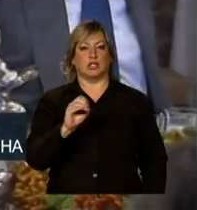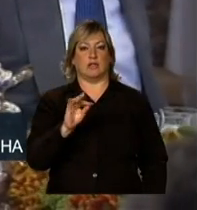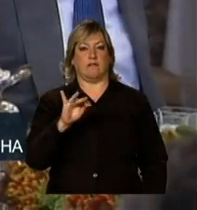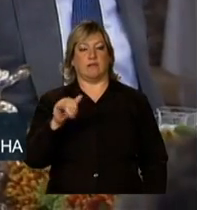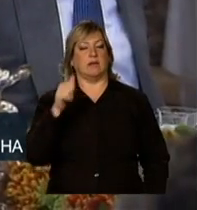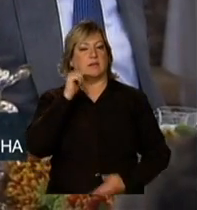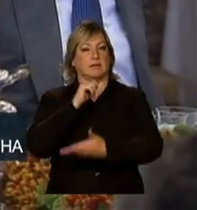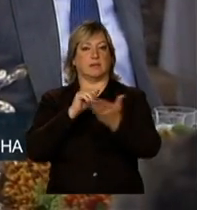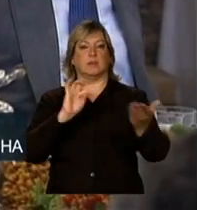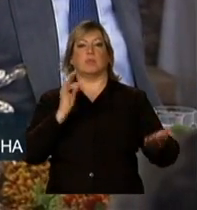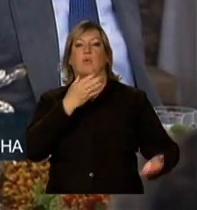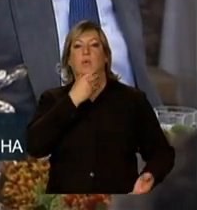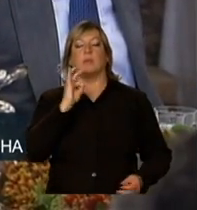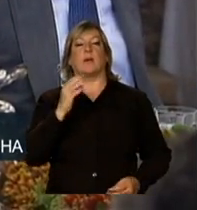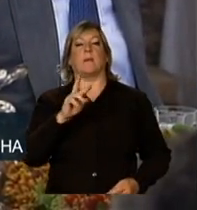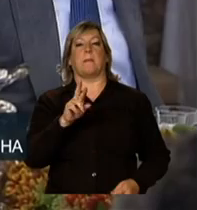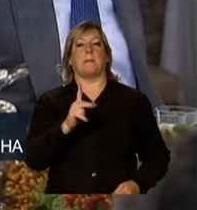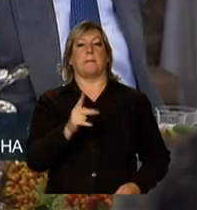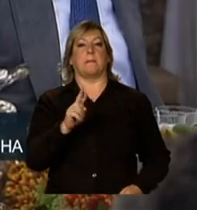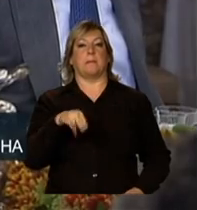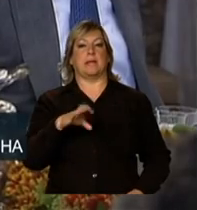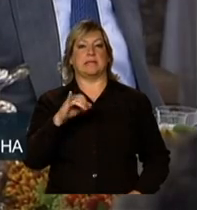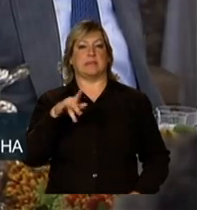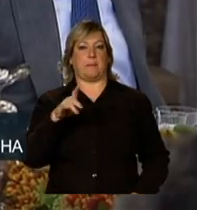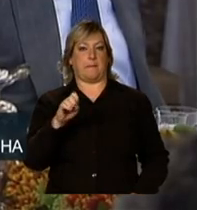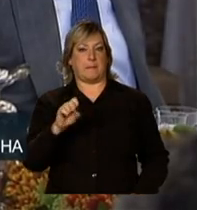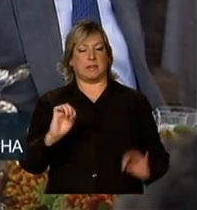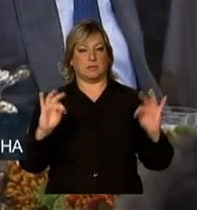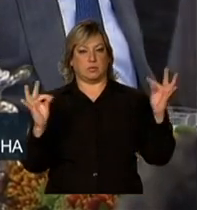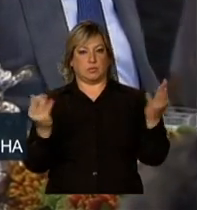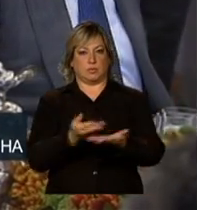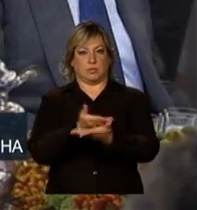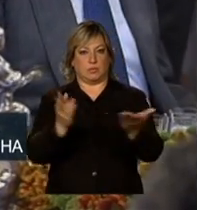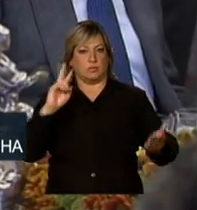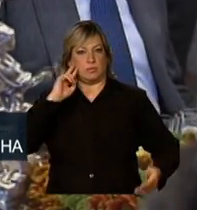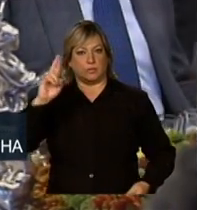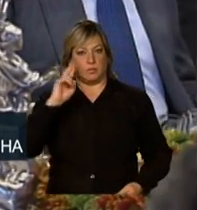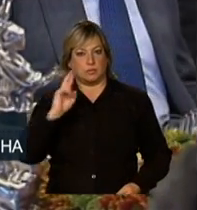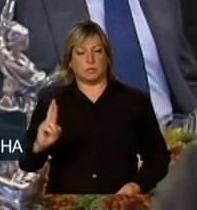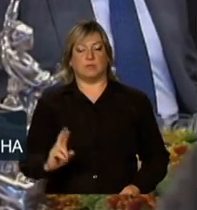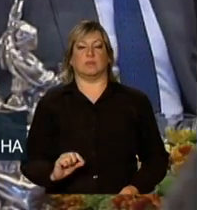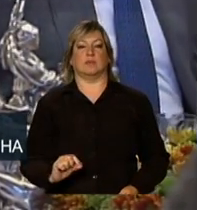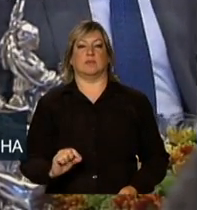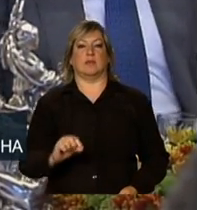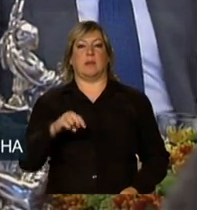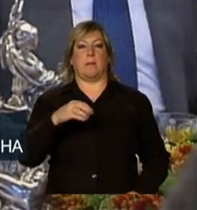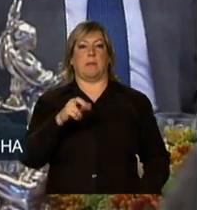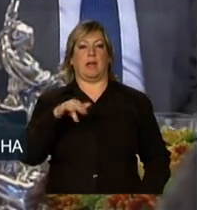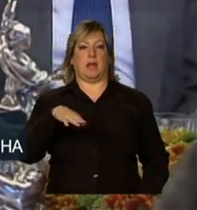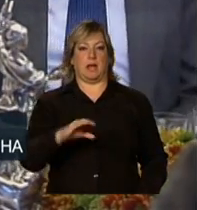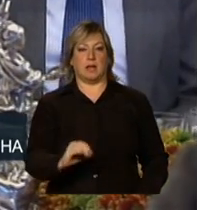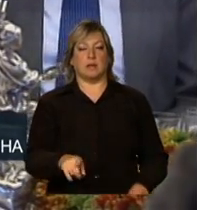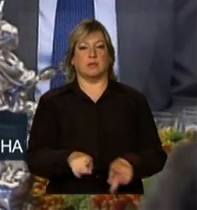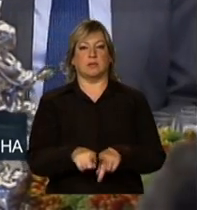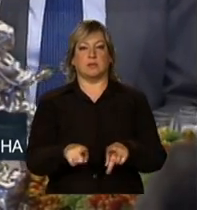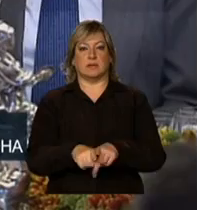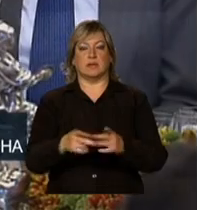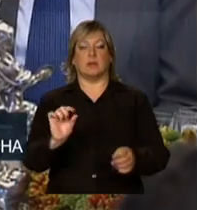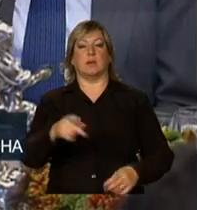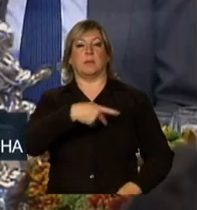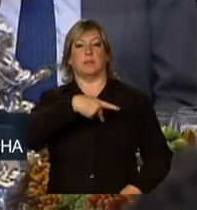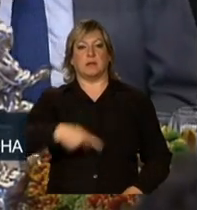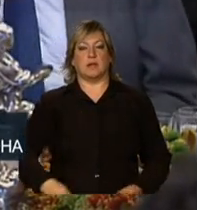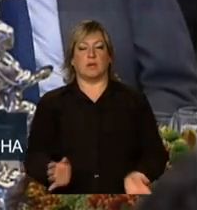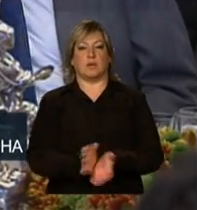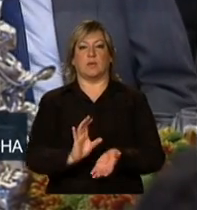príncipes Felipe e Letícia das Astúrias. Excelentíssimo senhor Mariano Rajoy, presidente